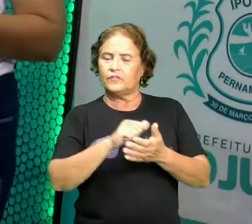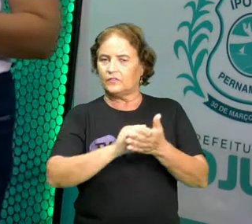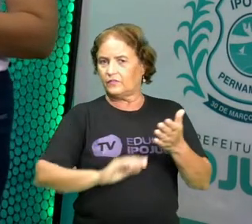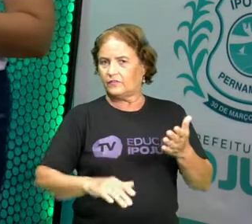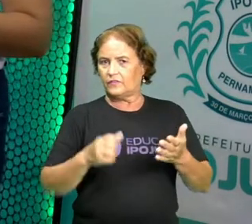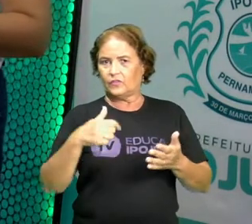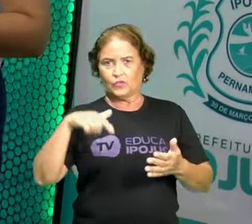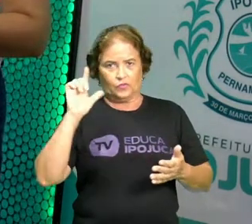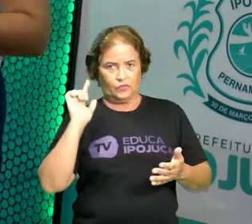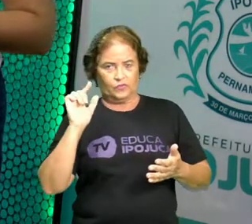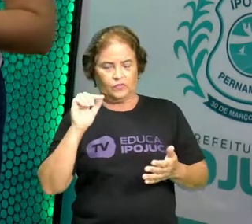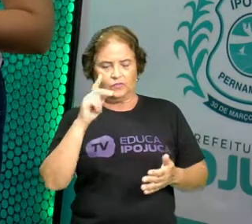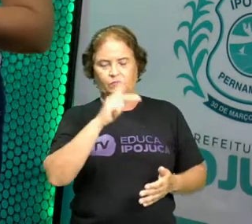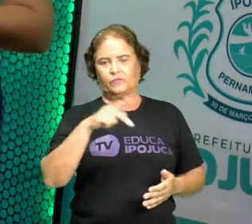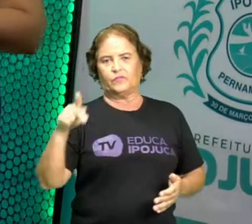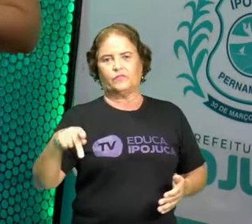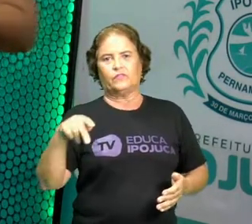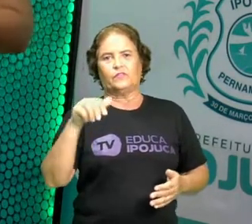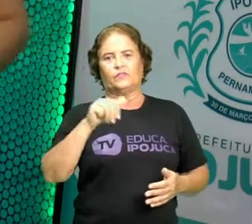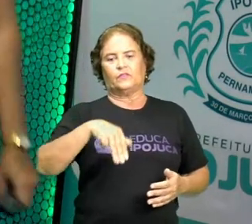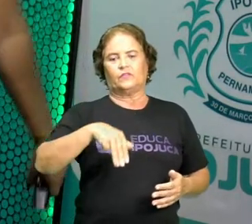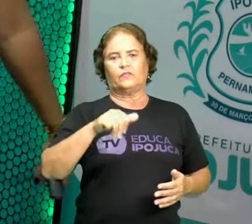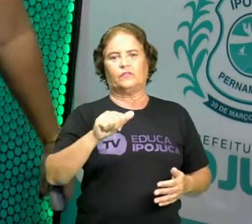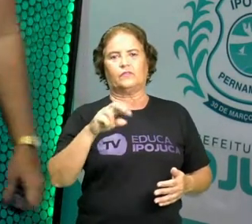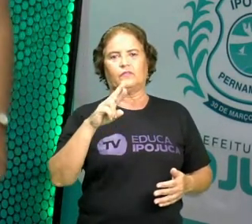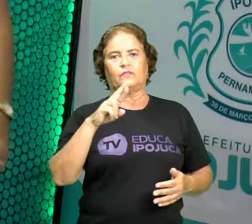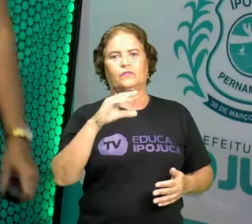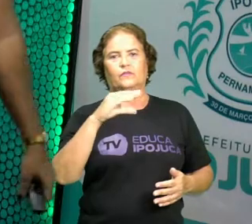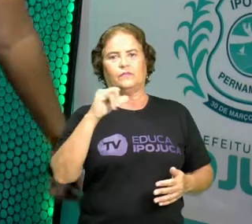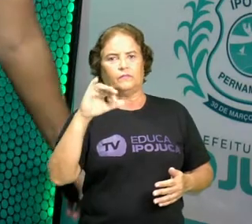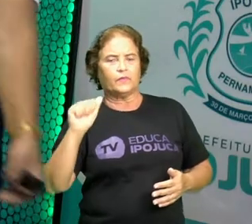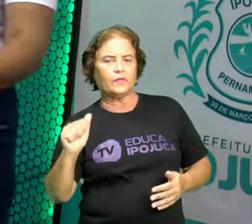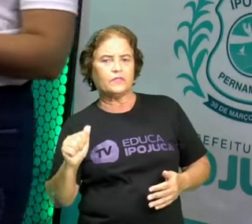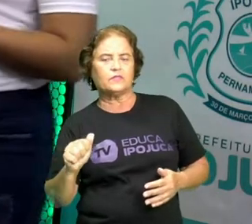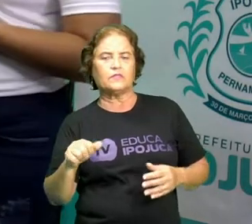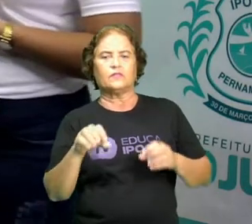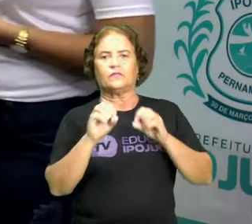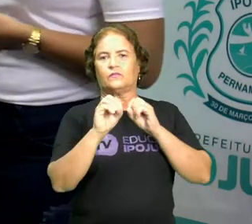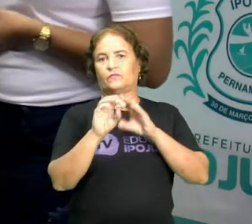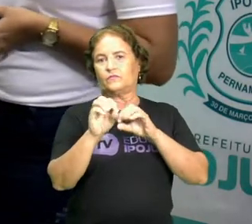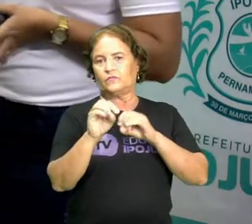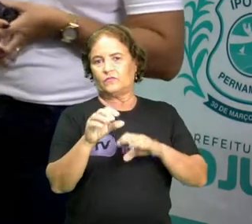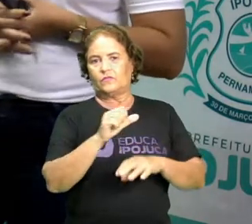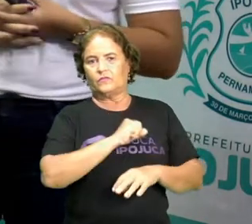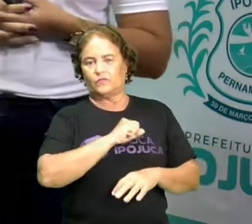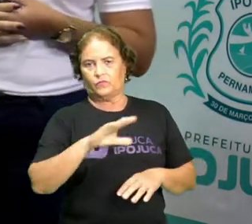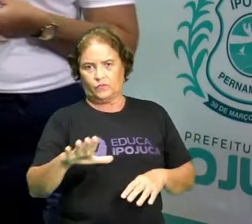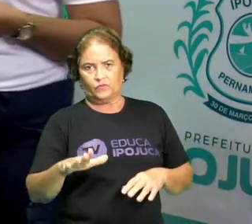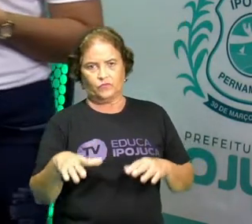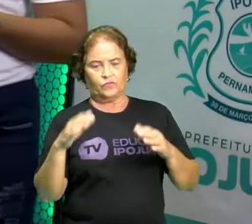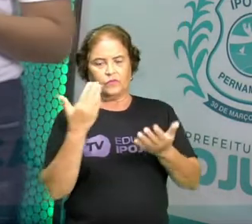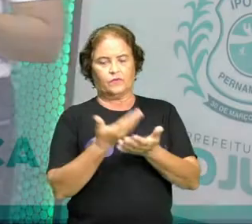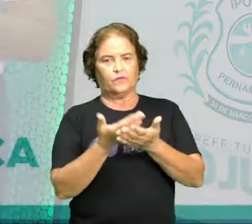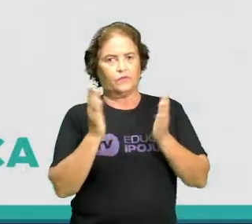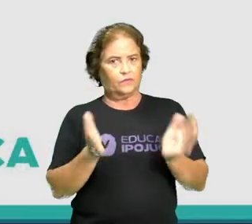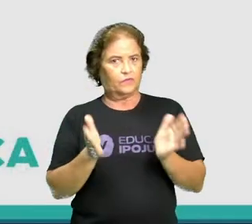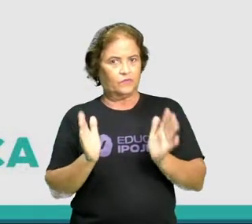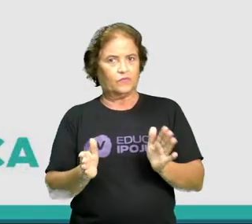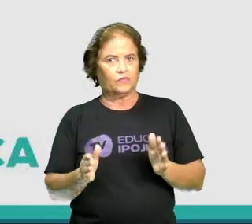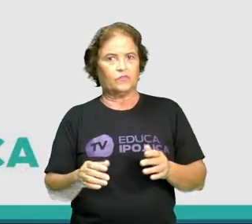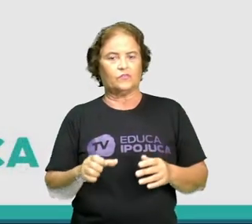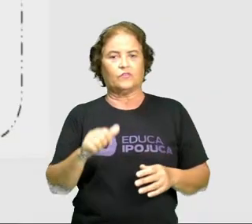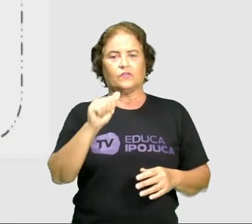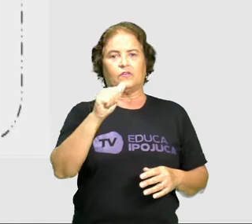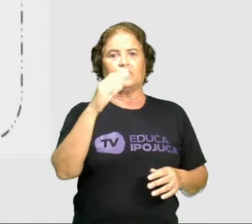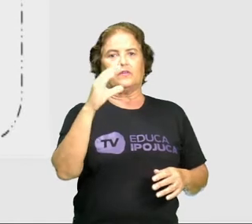professora Márcia Firmino da Rede Municipal de Ipojuca e nossa aula de hoje vai ser sobre acentuação gráfica. Vamos aprender?